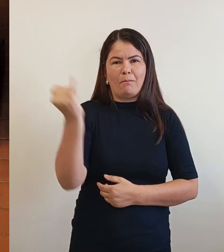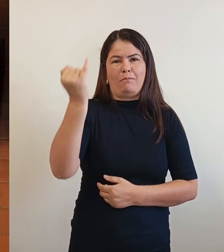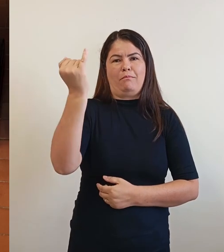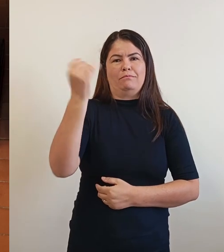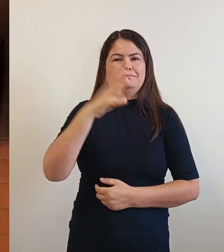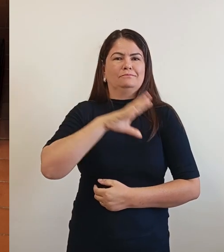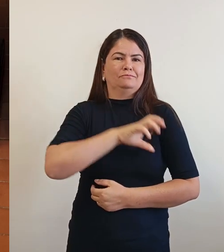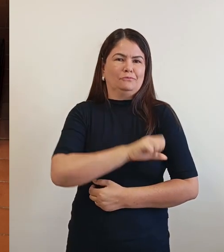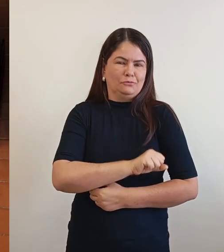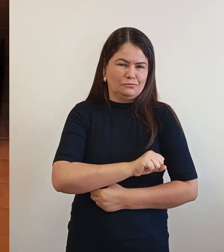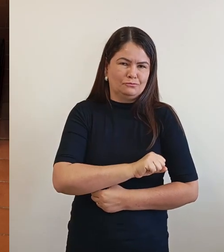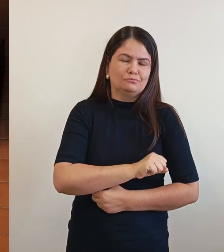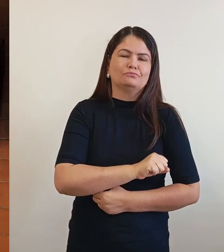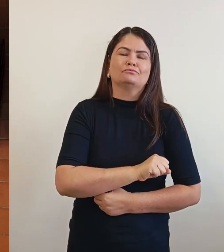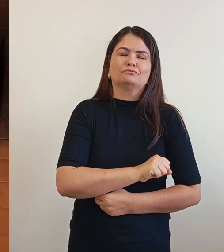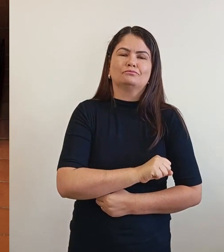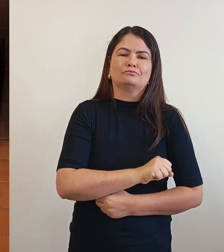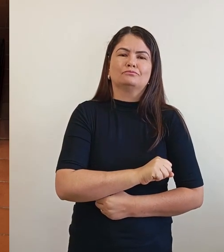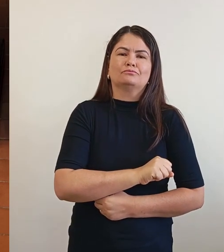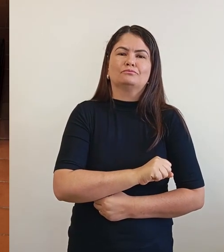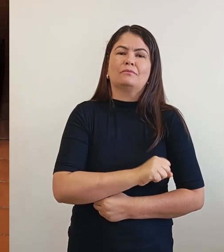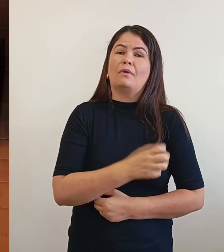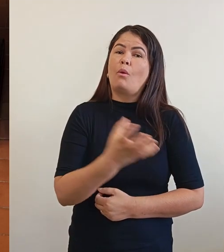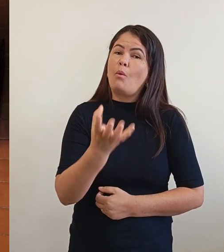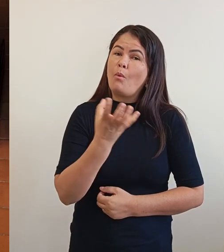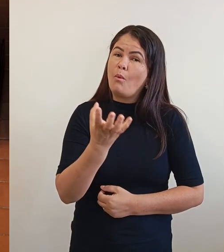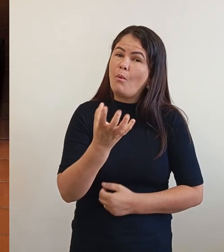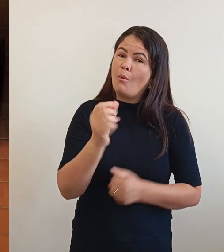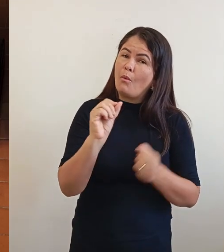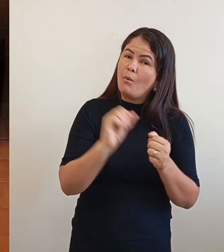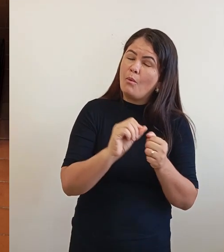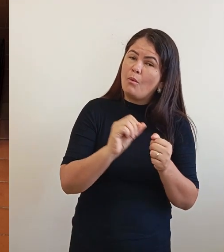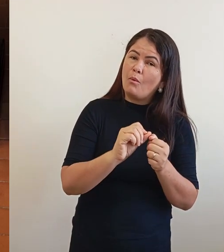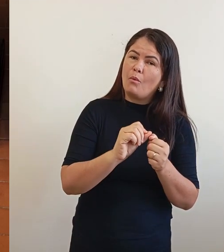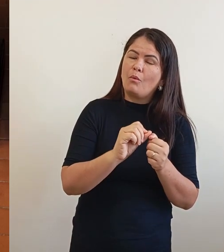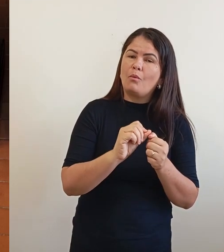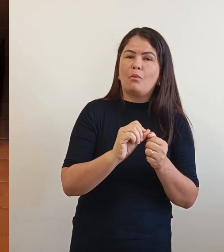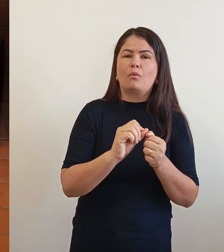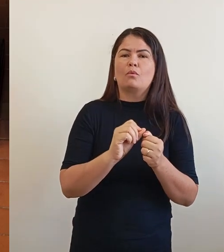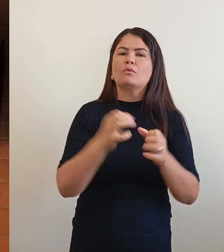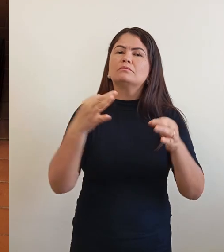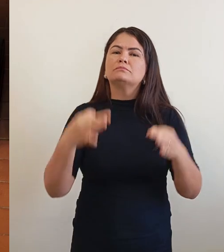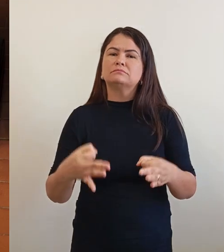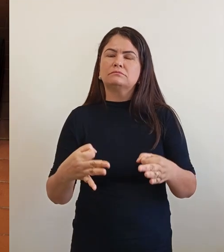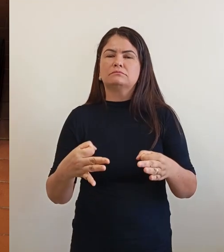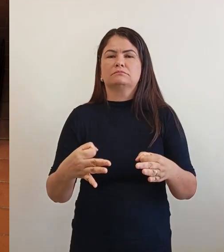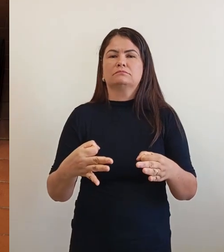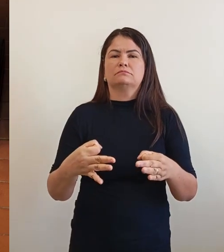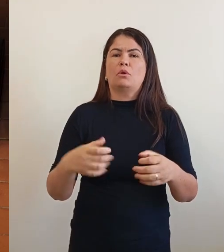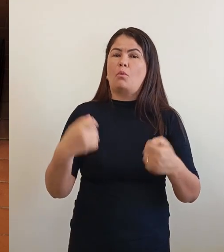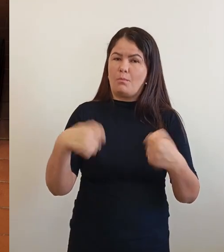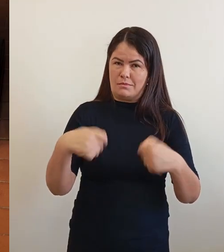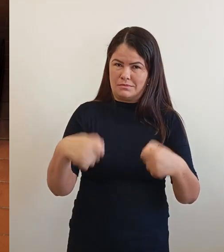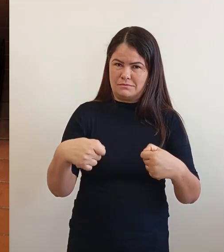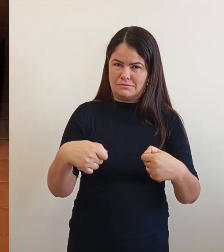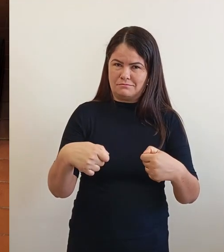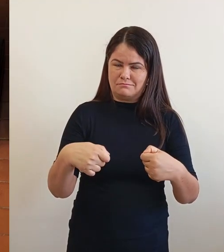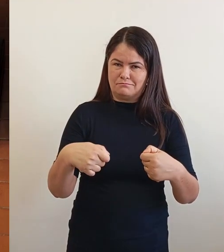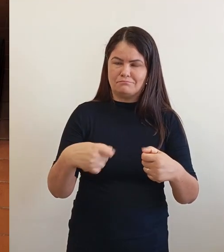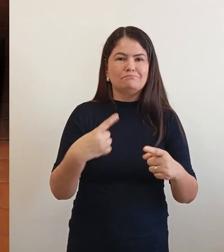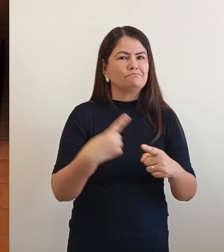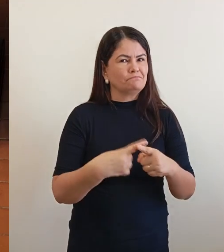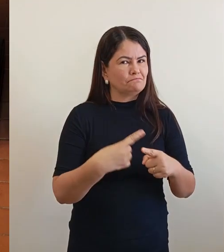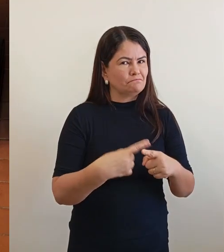corretamente a maneira que precisa. Porque muitas pessoas têm a capacidade, mas não querem fazer.